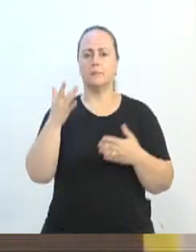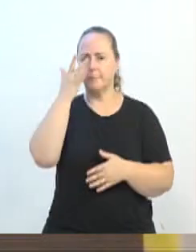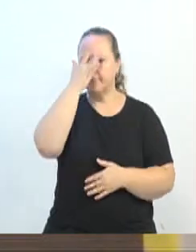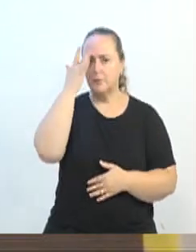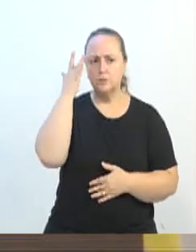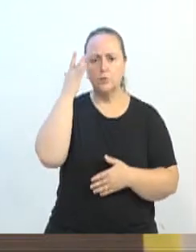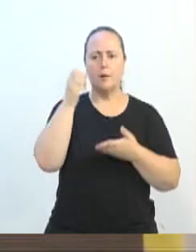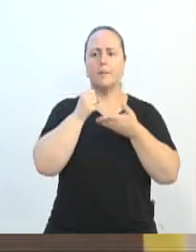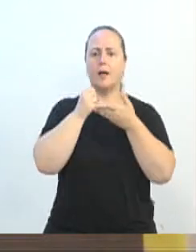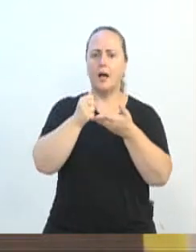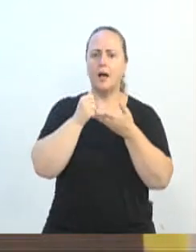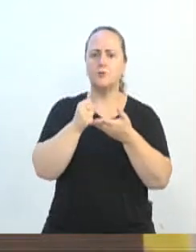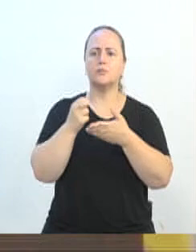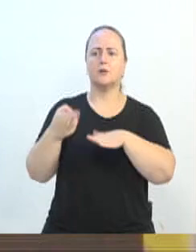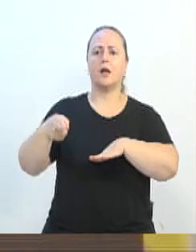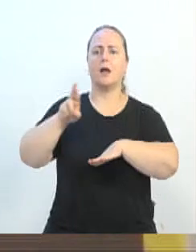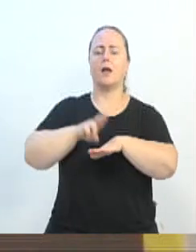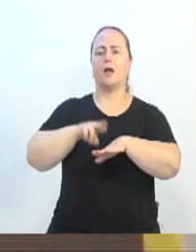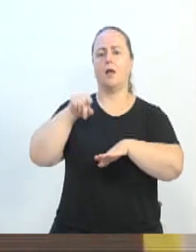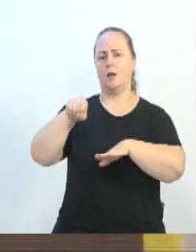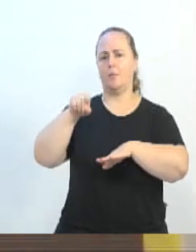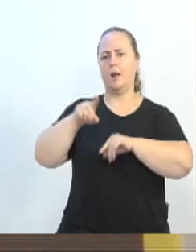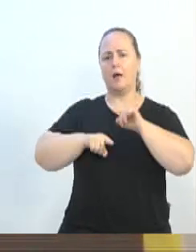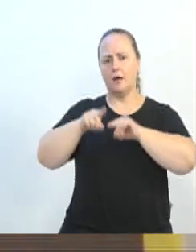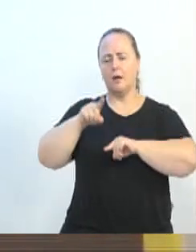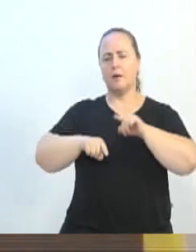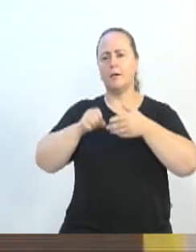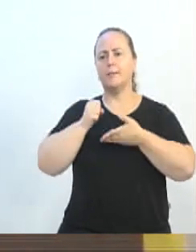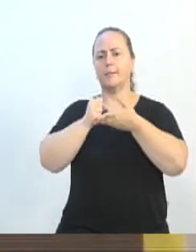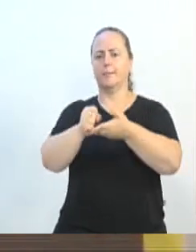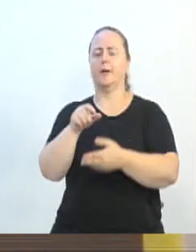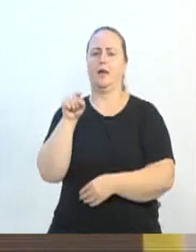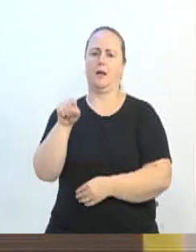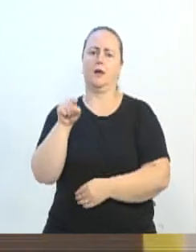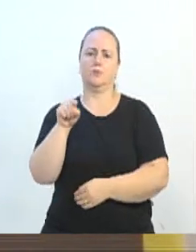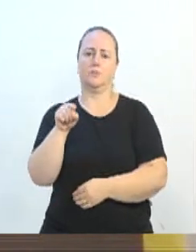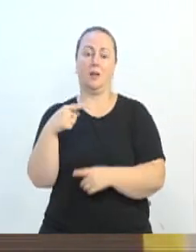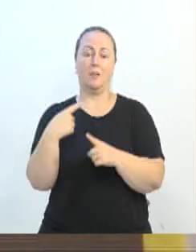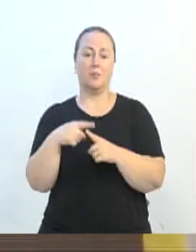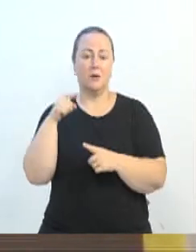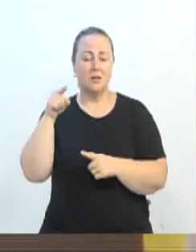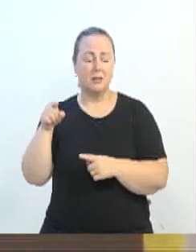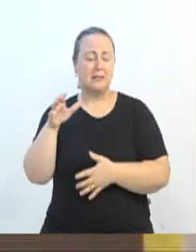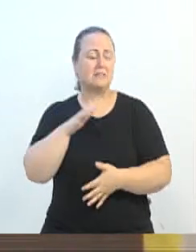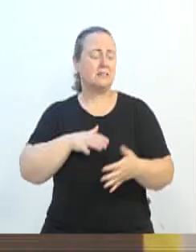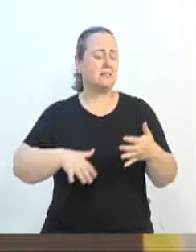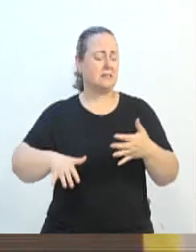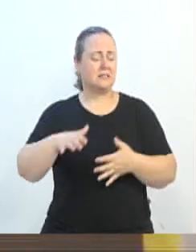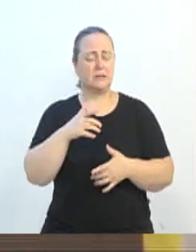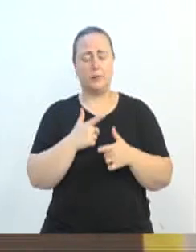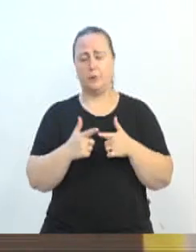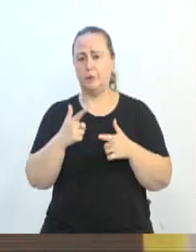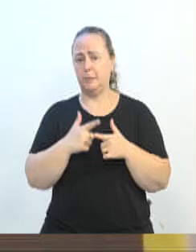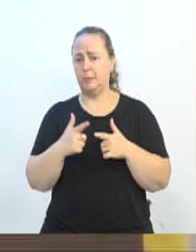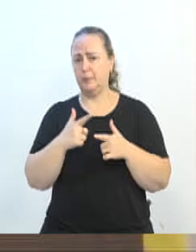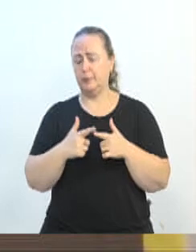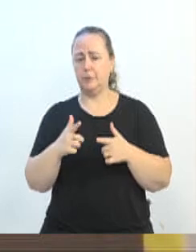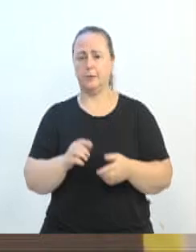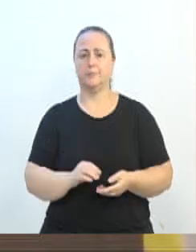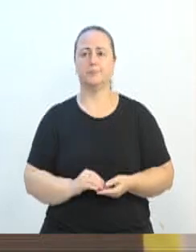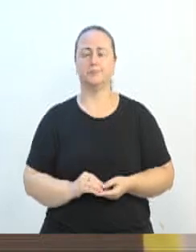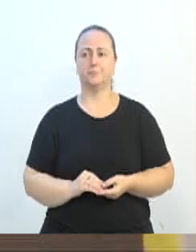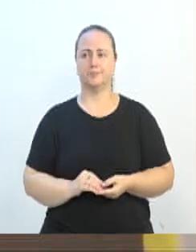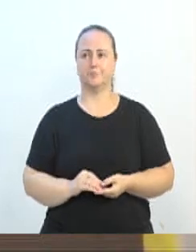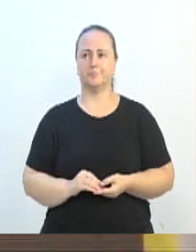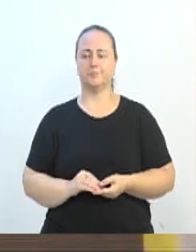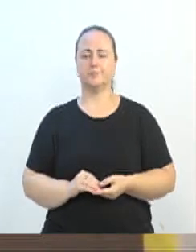suporte na recuperação daquele município que enfrenta uma situação de calamidade pública. Na semana passada, trouxe a situação